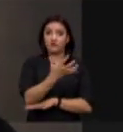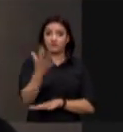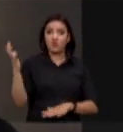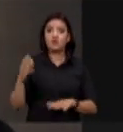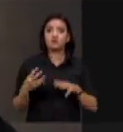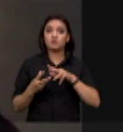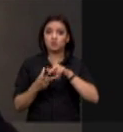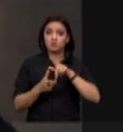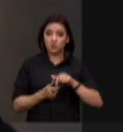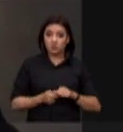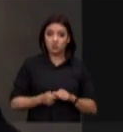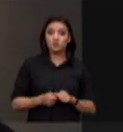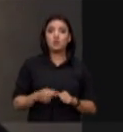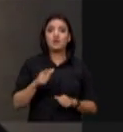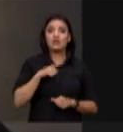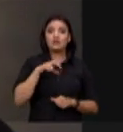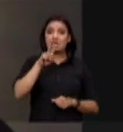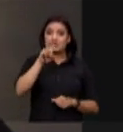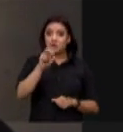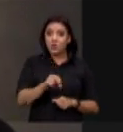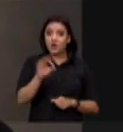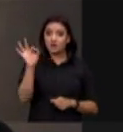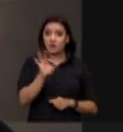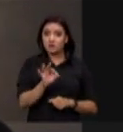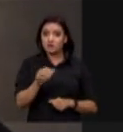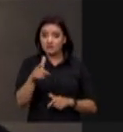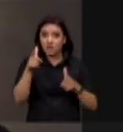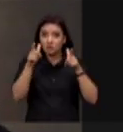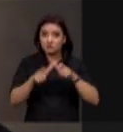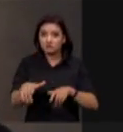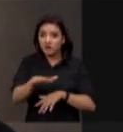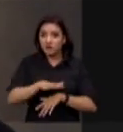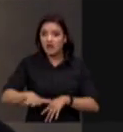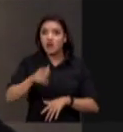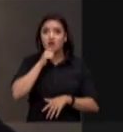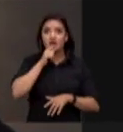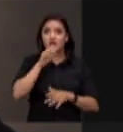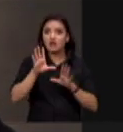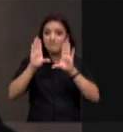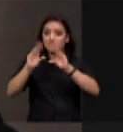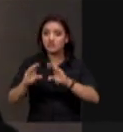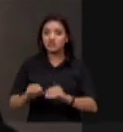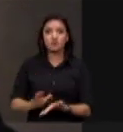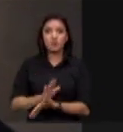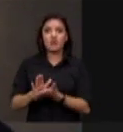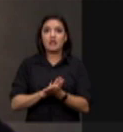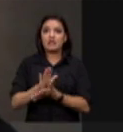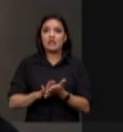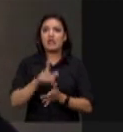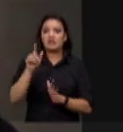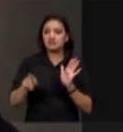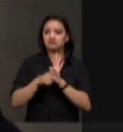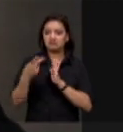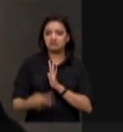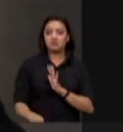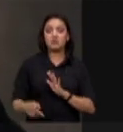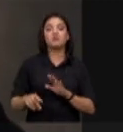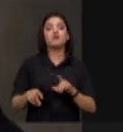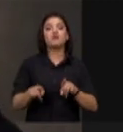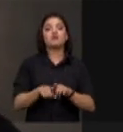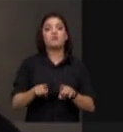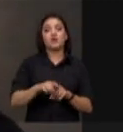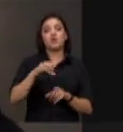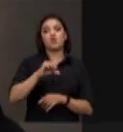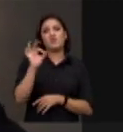ainda 50% do nosso território com vegetação nativa, uma boa parte também degradada. Mais ou menos 9